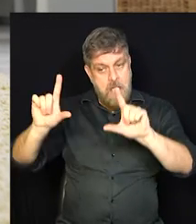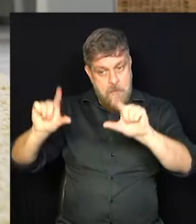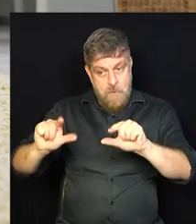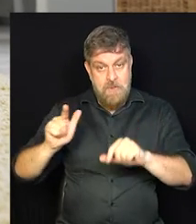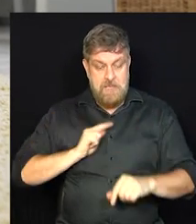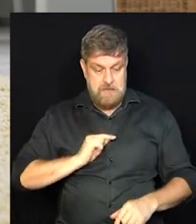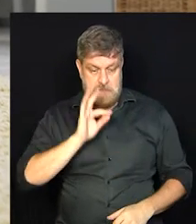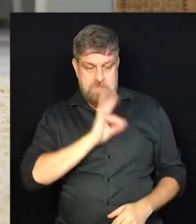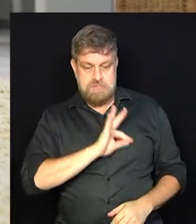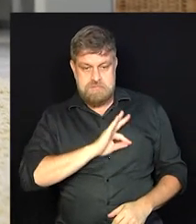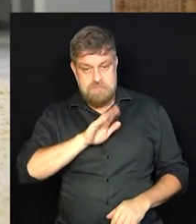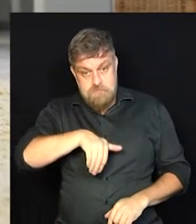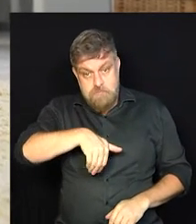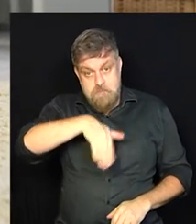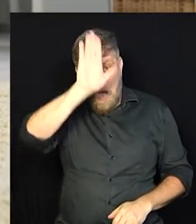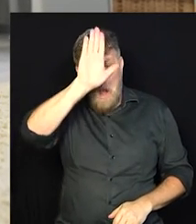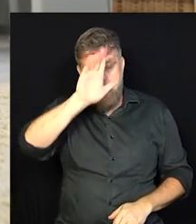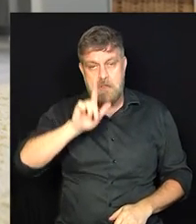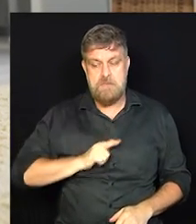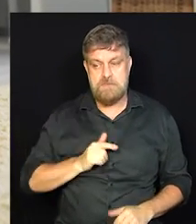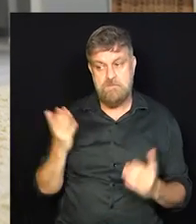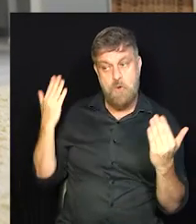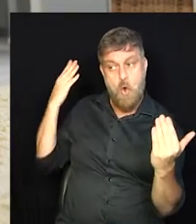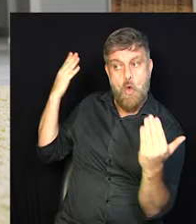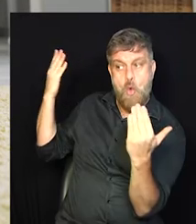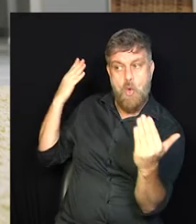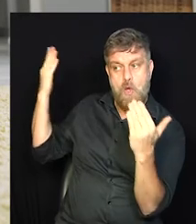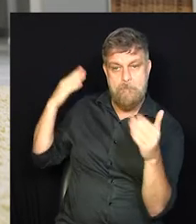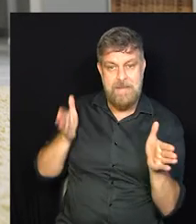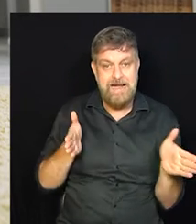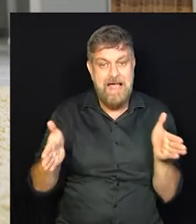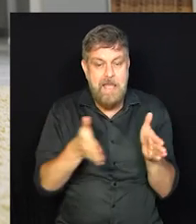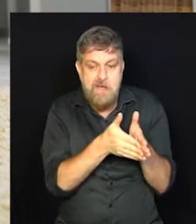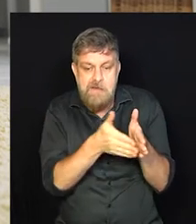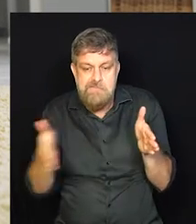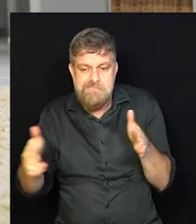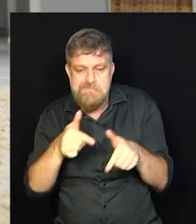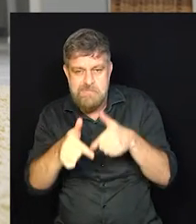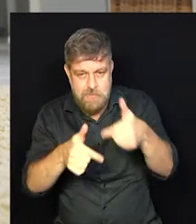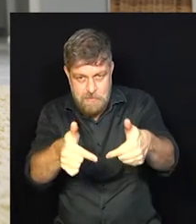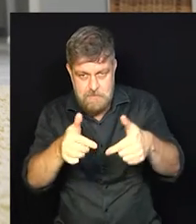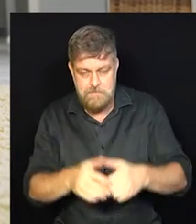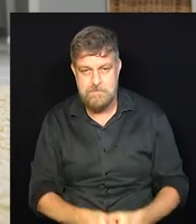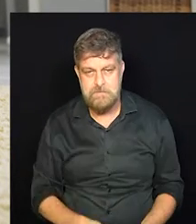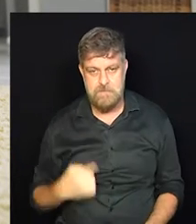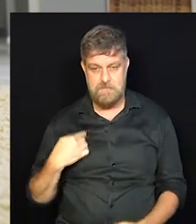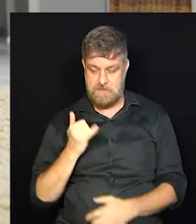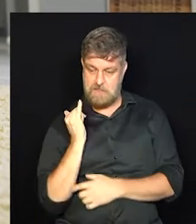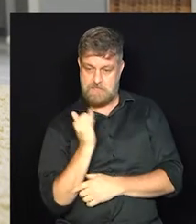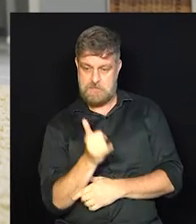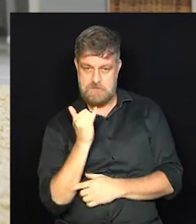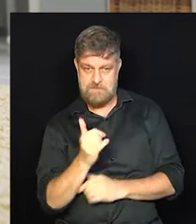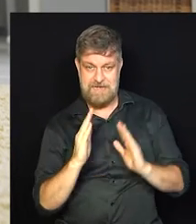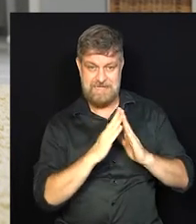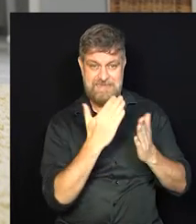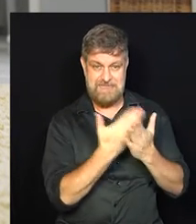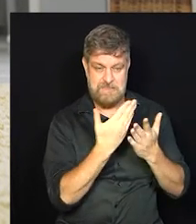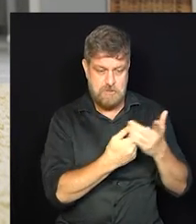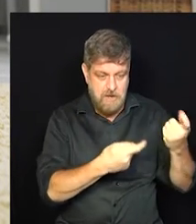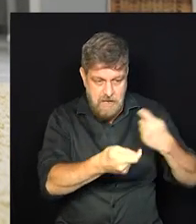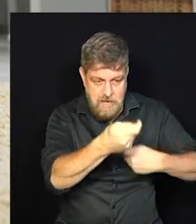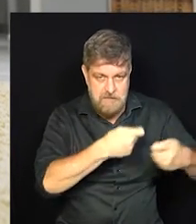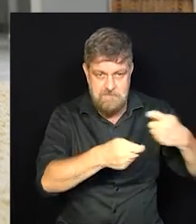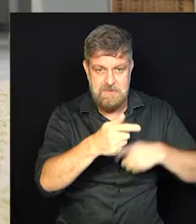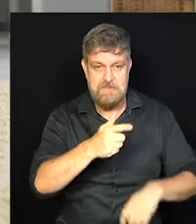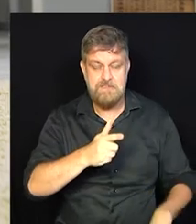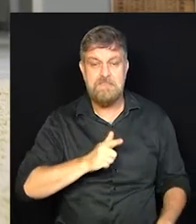e ganhe proporcionalmente mais do que você ganharia naquele período trabalhando, então o que a gente chama dentro da escola de negócios